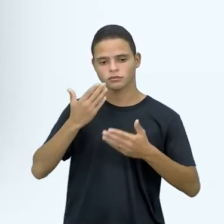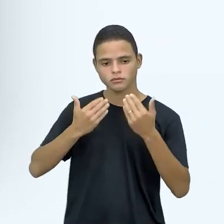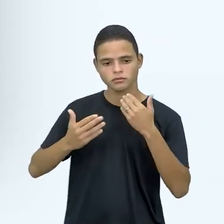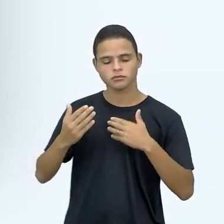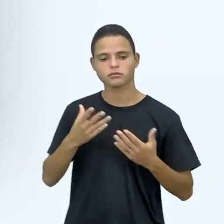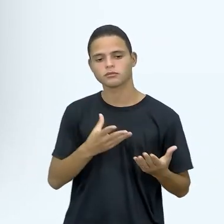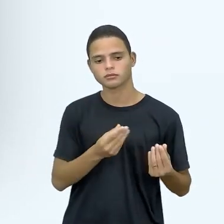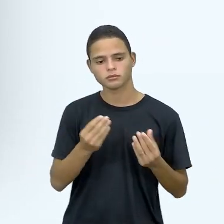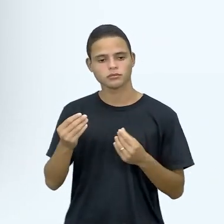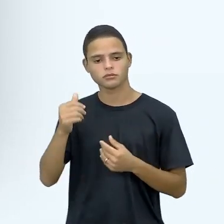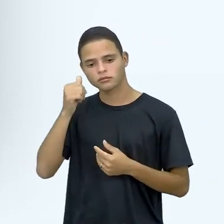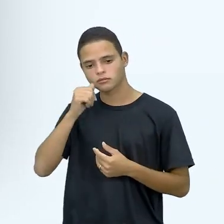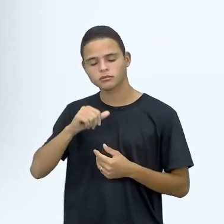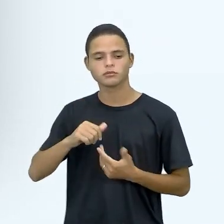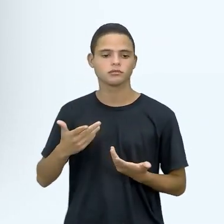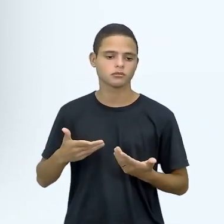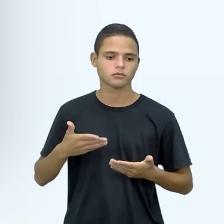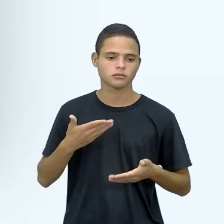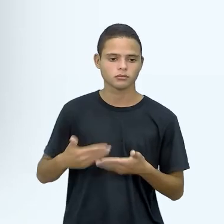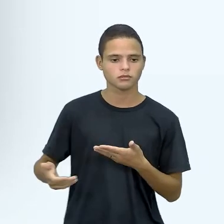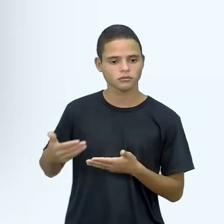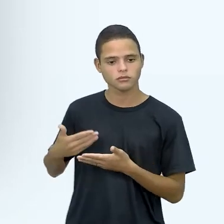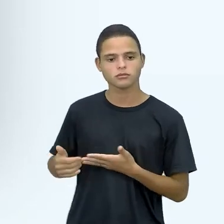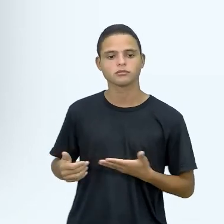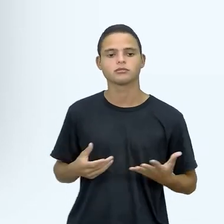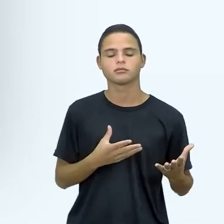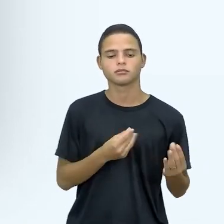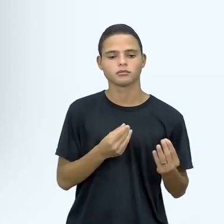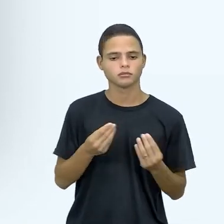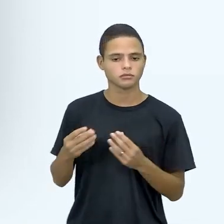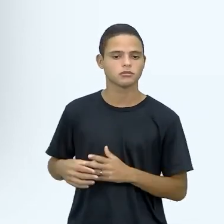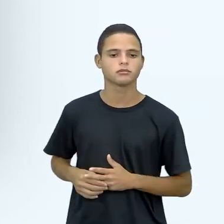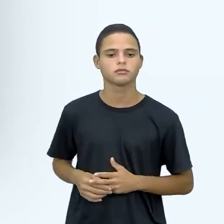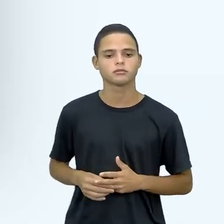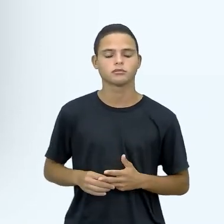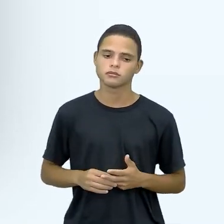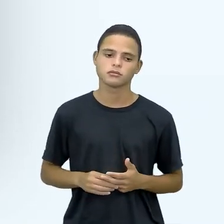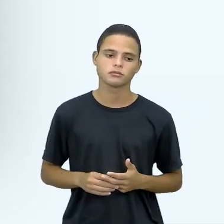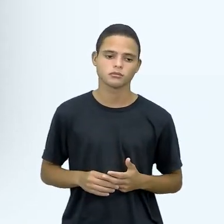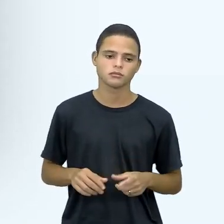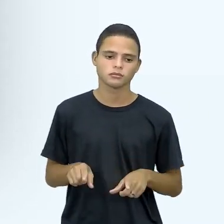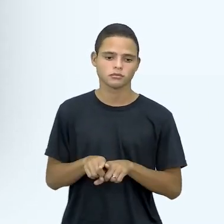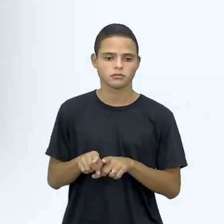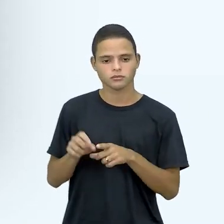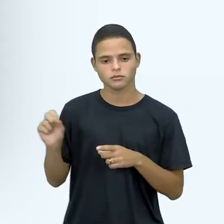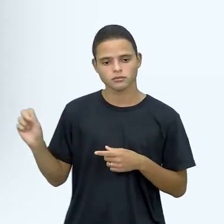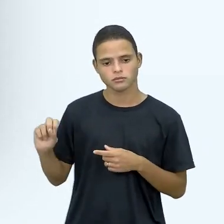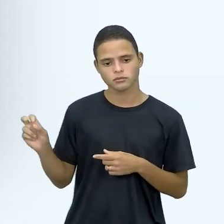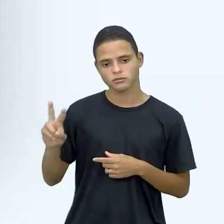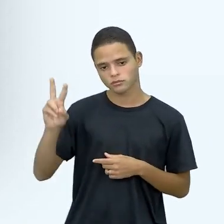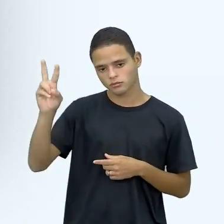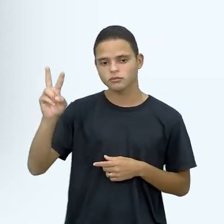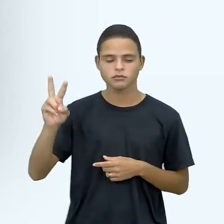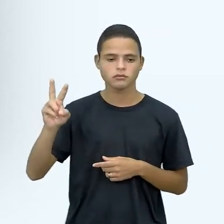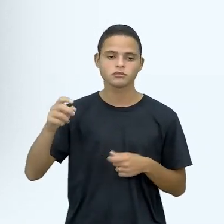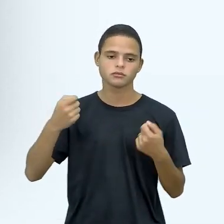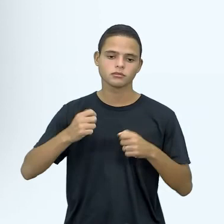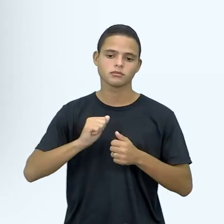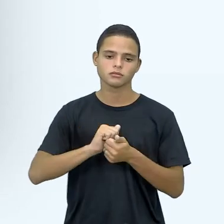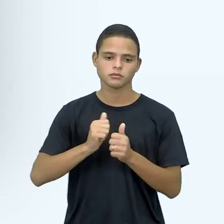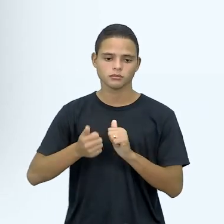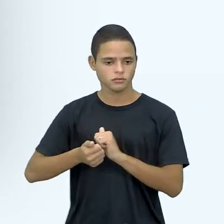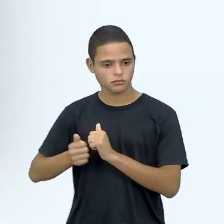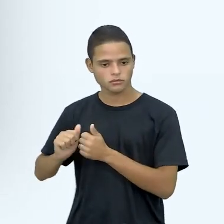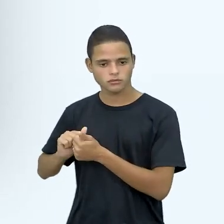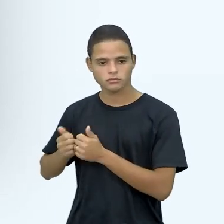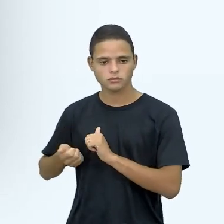né, porque as mulheres sofrem bastante perdas de, justamente assim, fólico, né, não apenas os valores de hemograma sejam corrigidos, mas também até